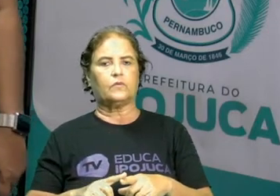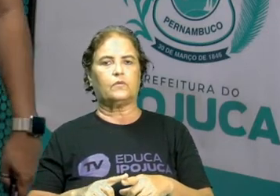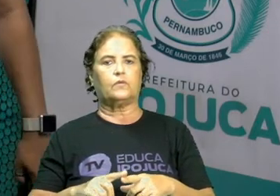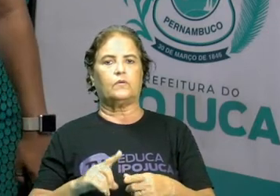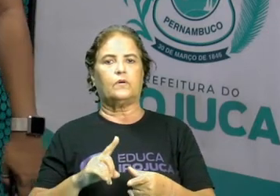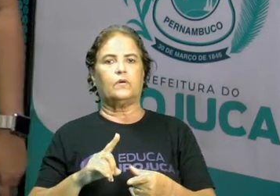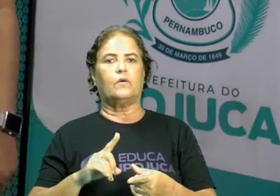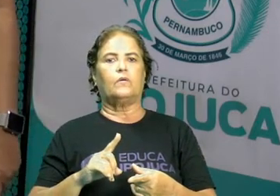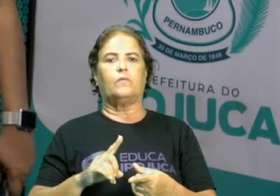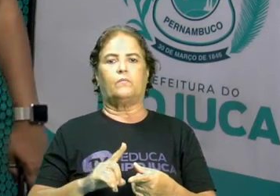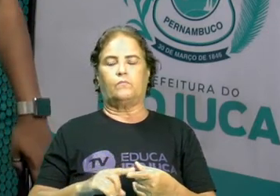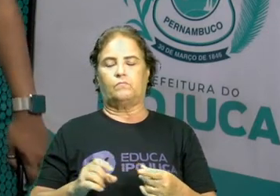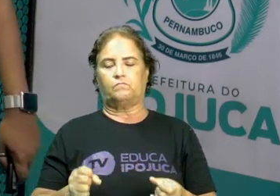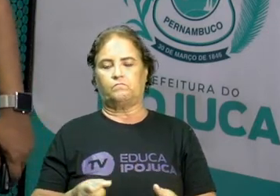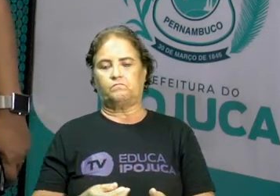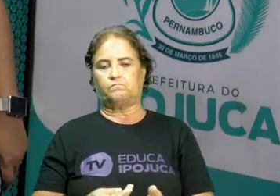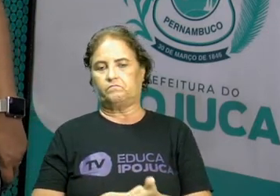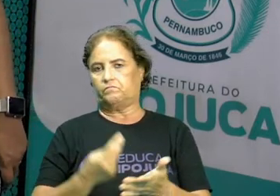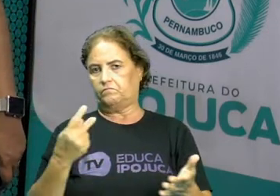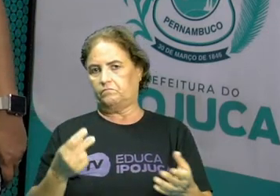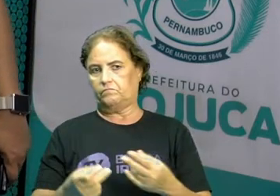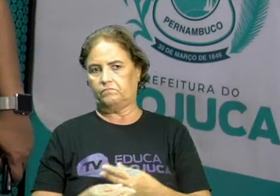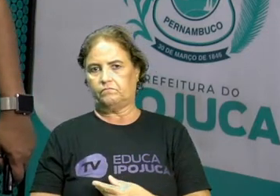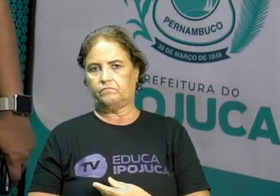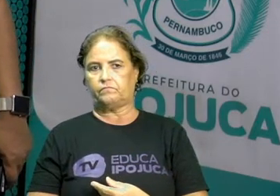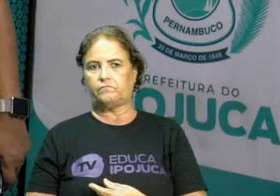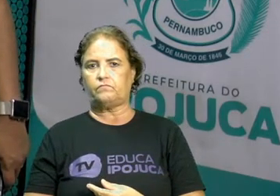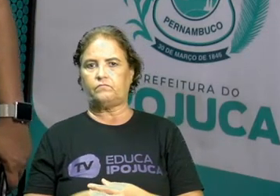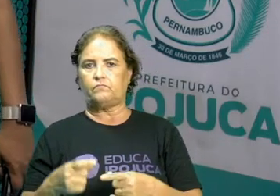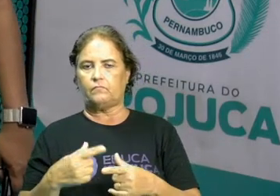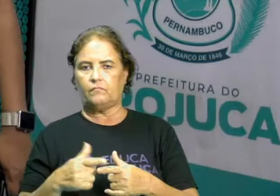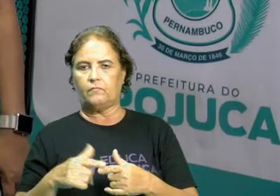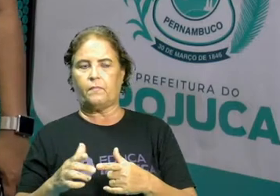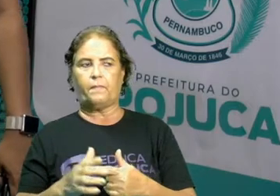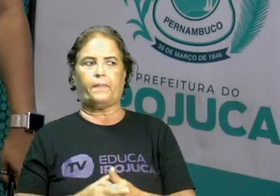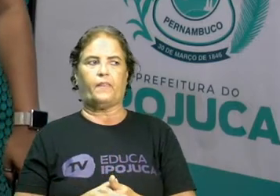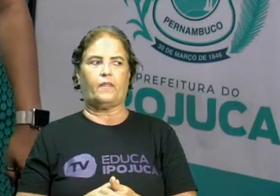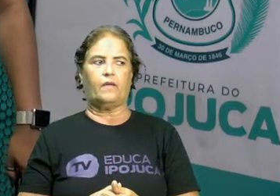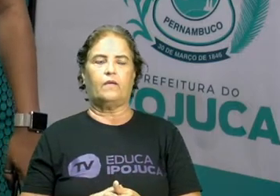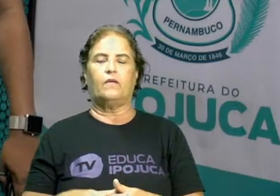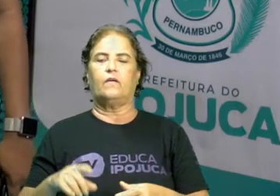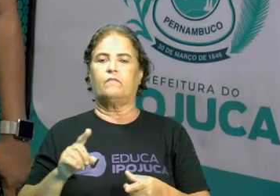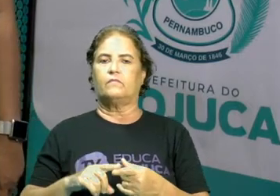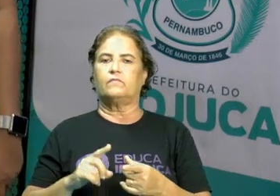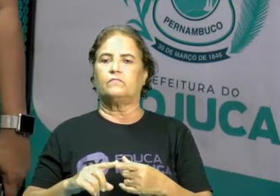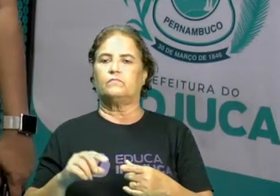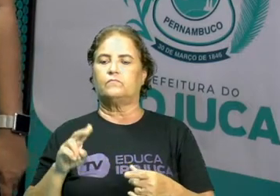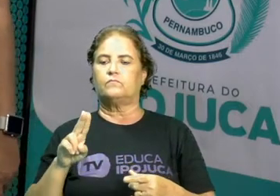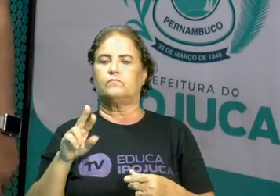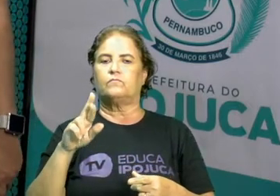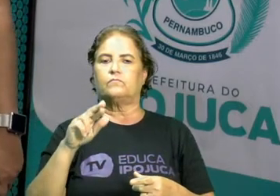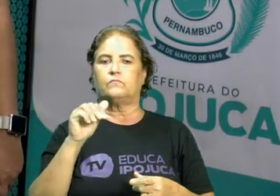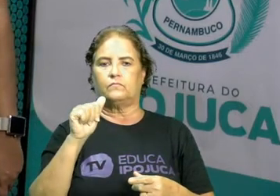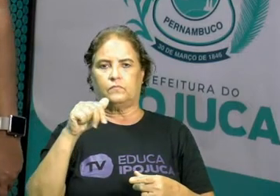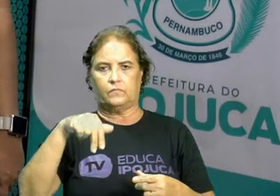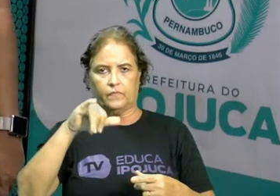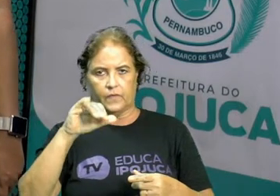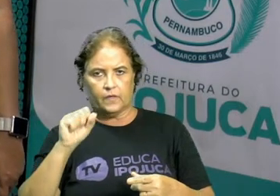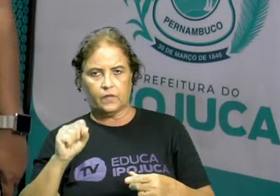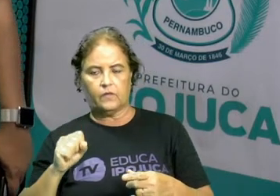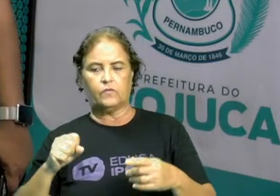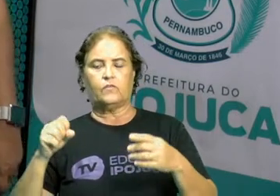urânio, certo? Onde ele vai se aquecer. Vai girar também a